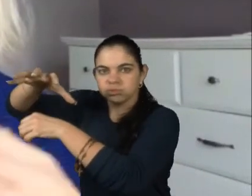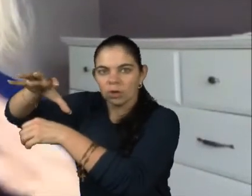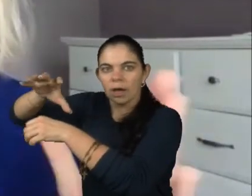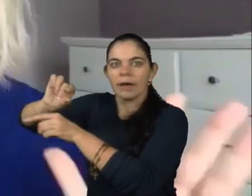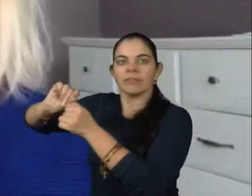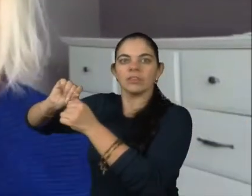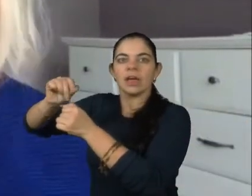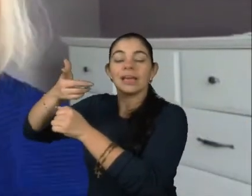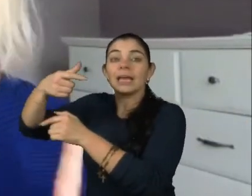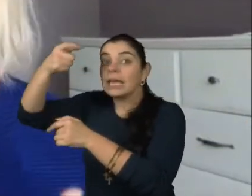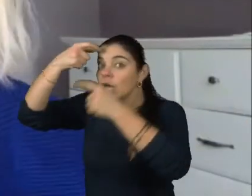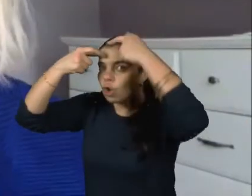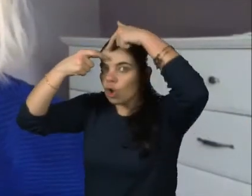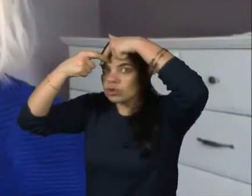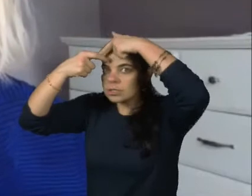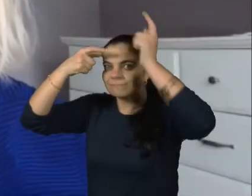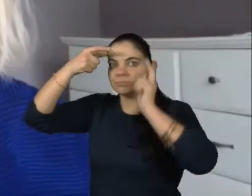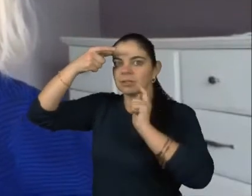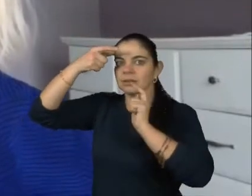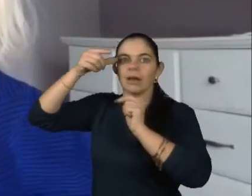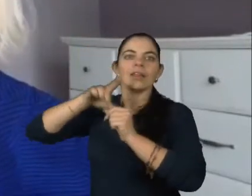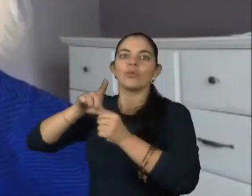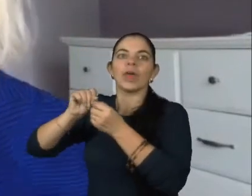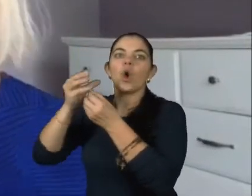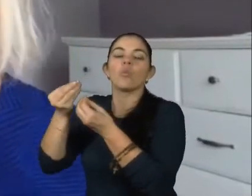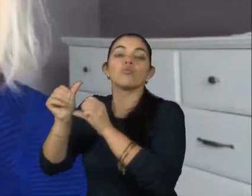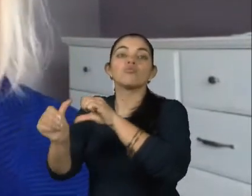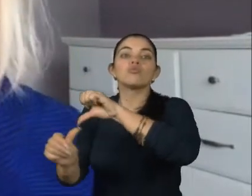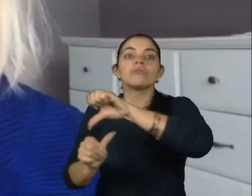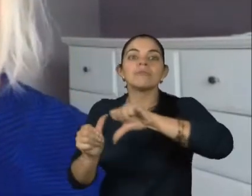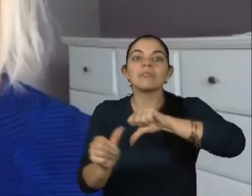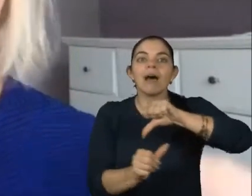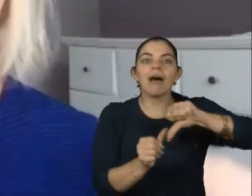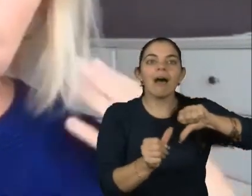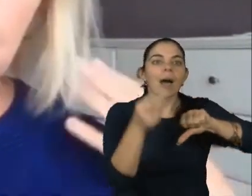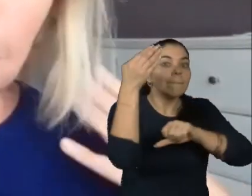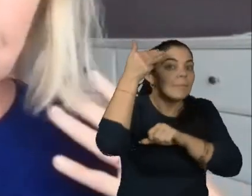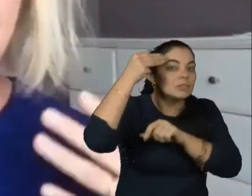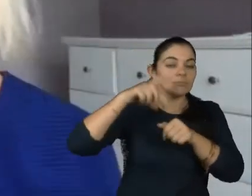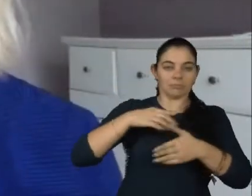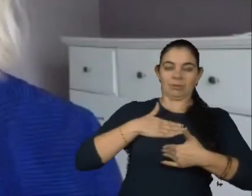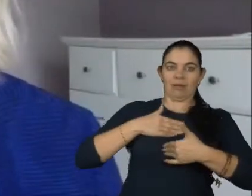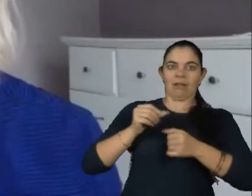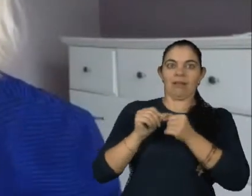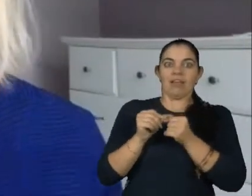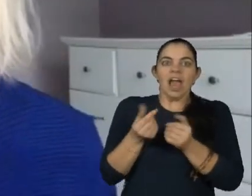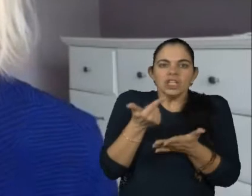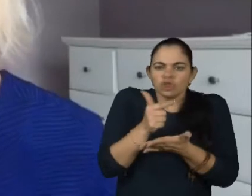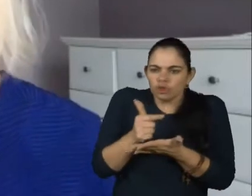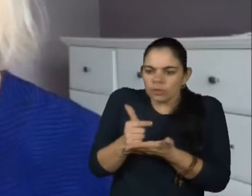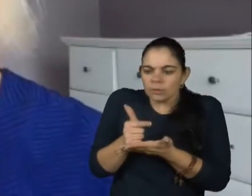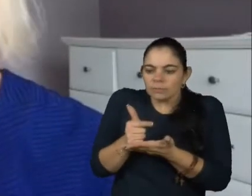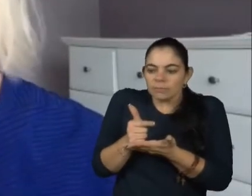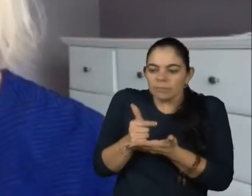seja lá a justificativa, eu acho que não adianta mais mudar, é difícil mudar a minha mente, a mente repete padrões, mas